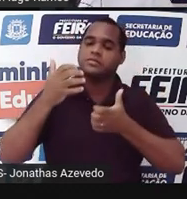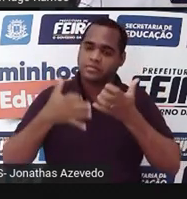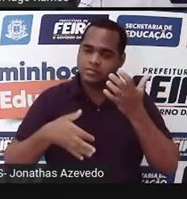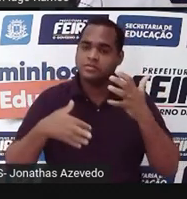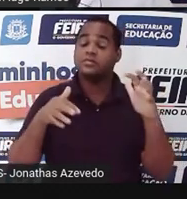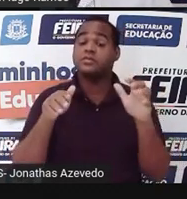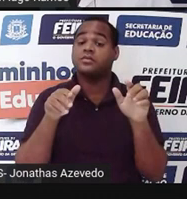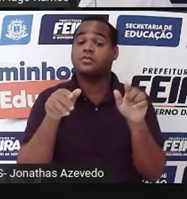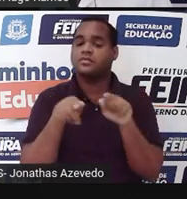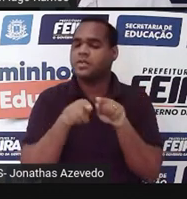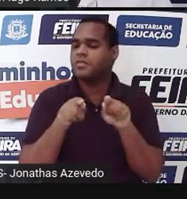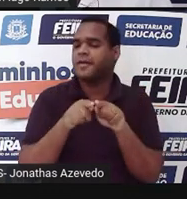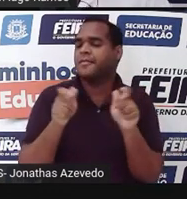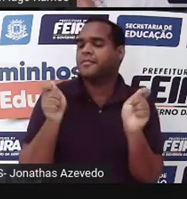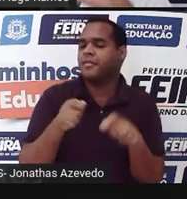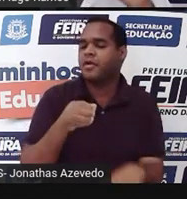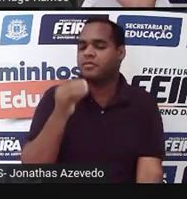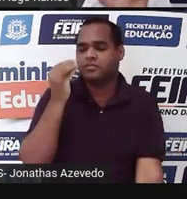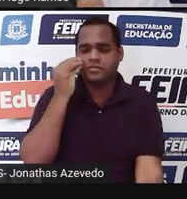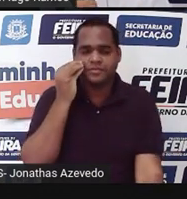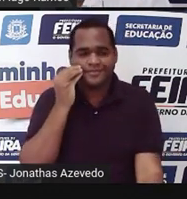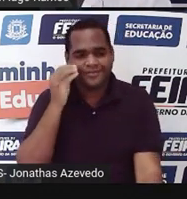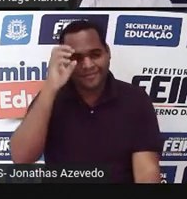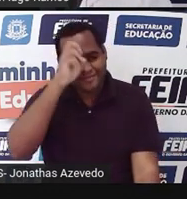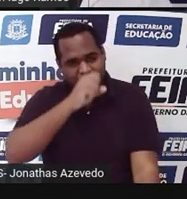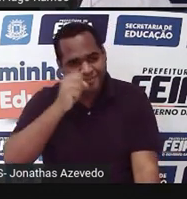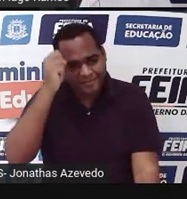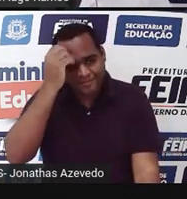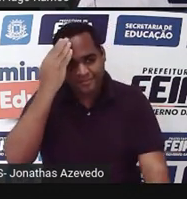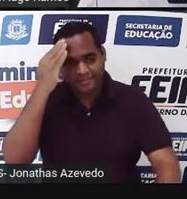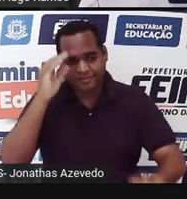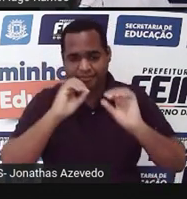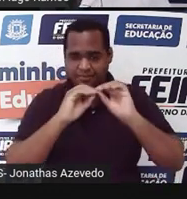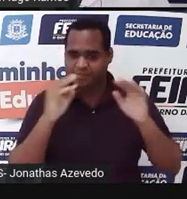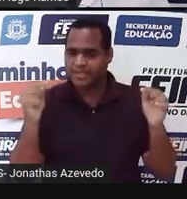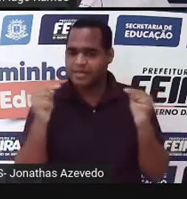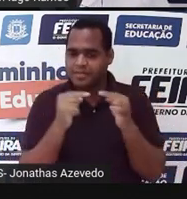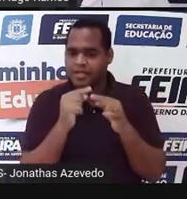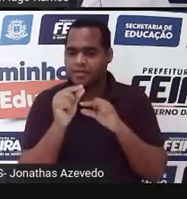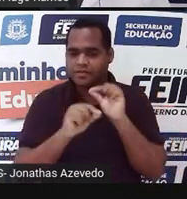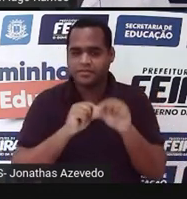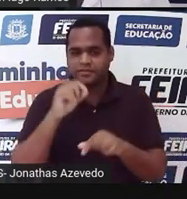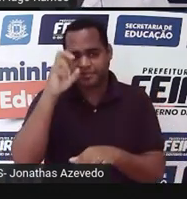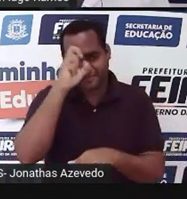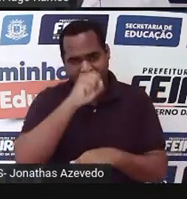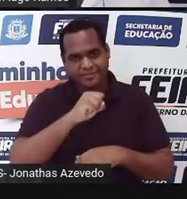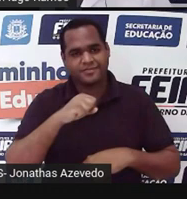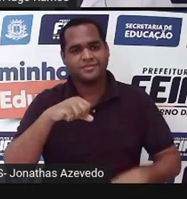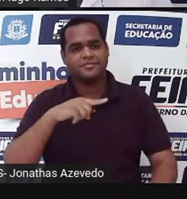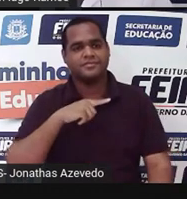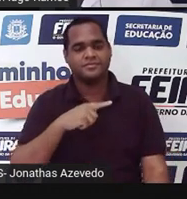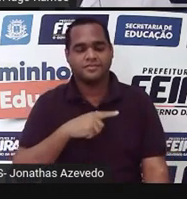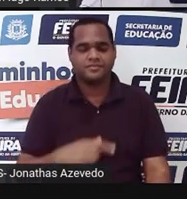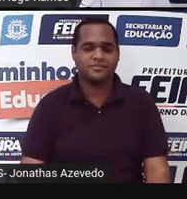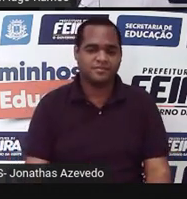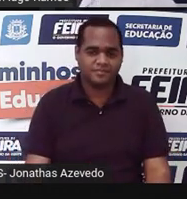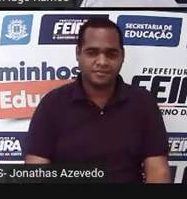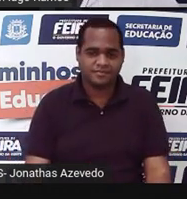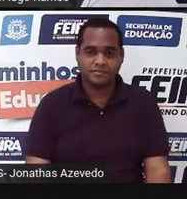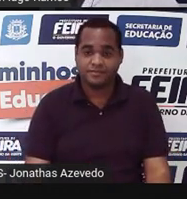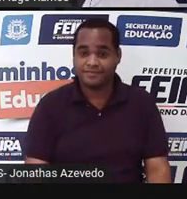tentar entender como é que ficou o seu aprendizado dentro dessa aula, tá bom? Bom,